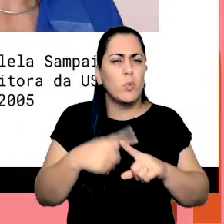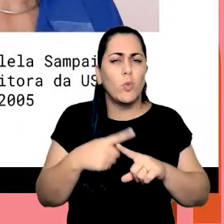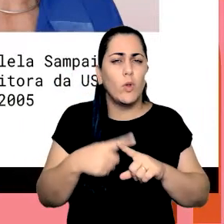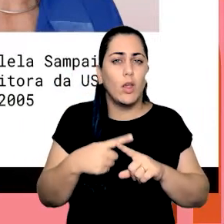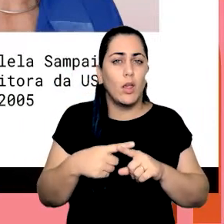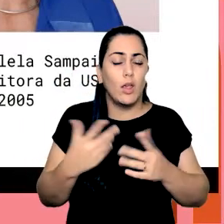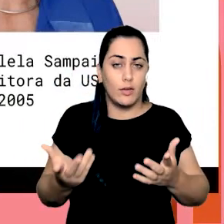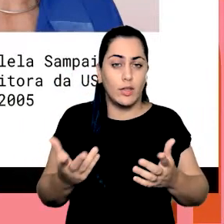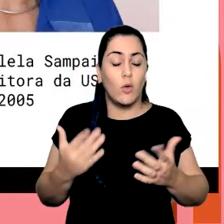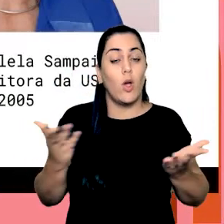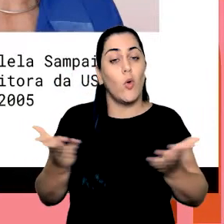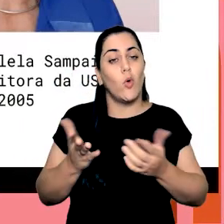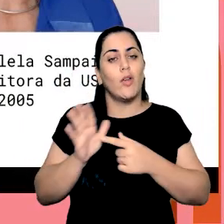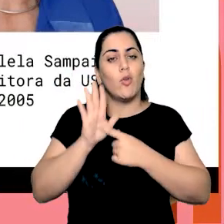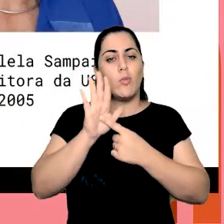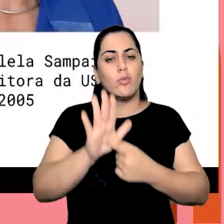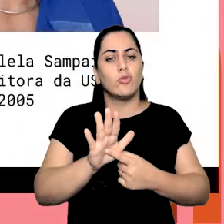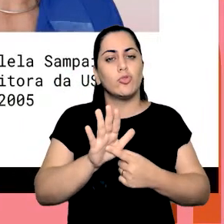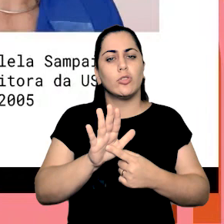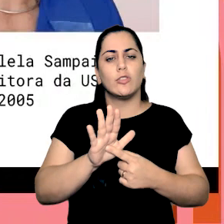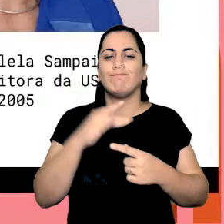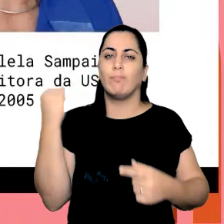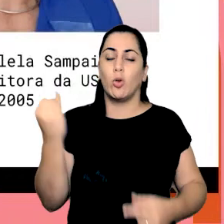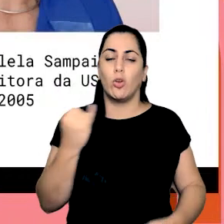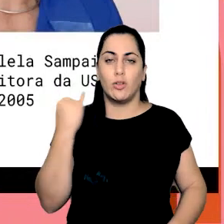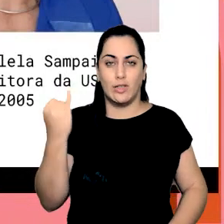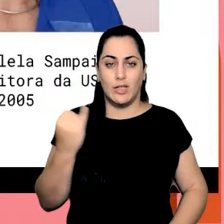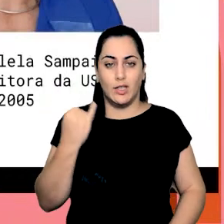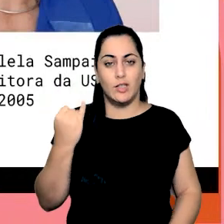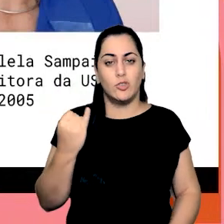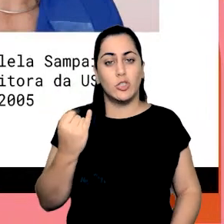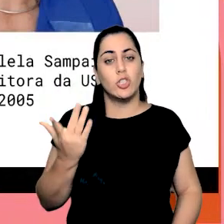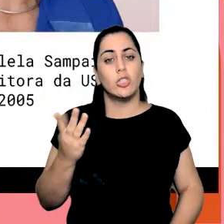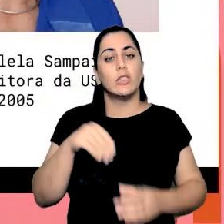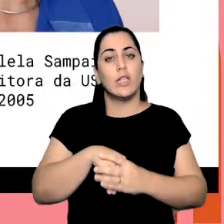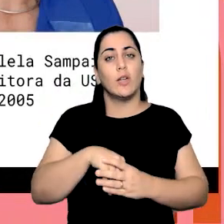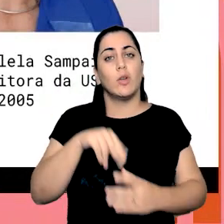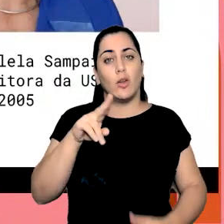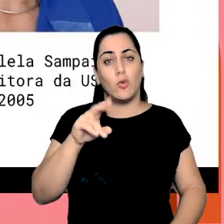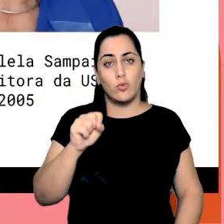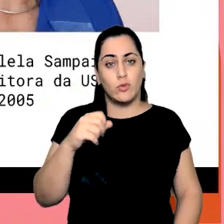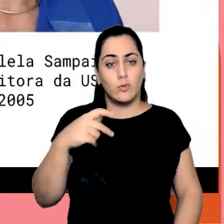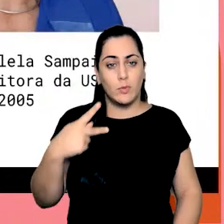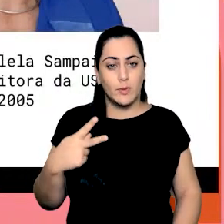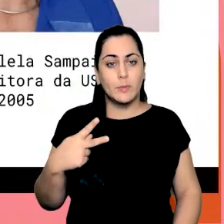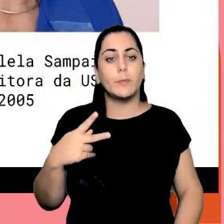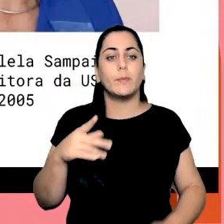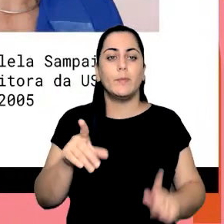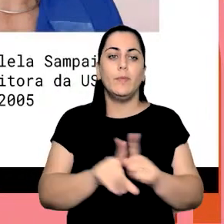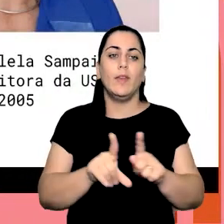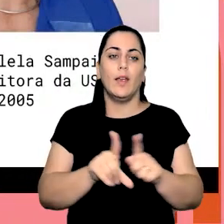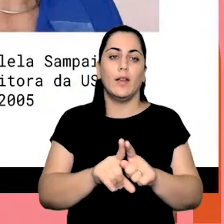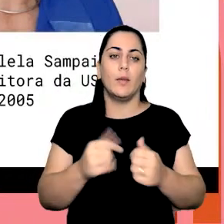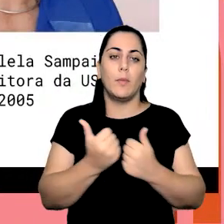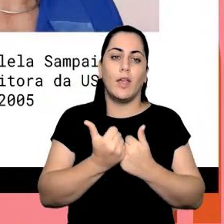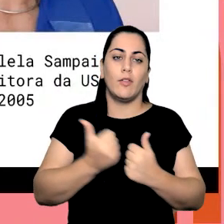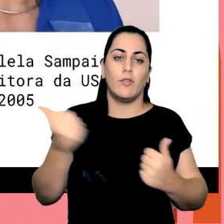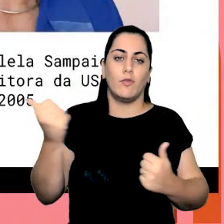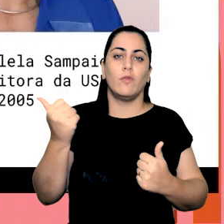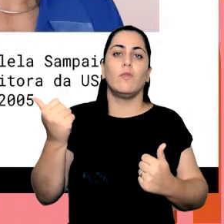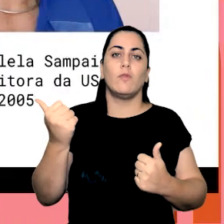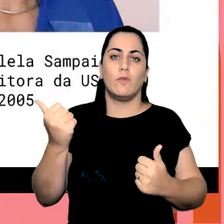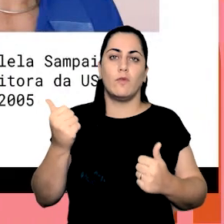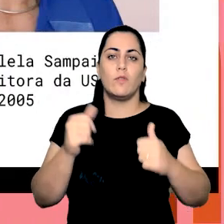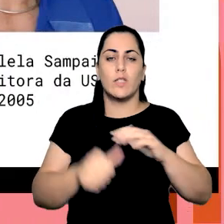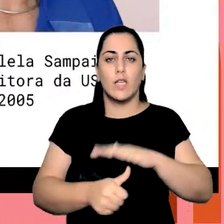Então, eu trouxe aqui dois fatos super importantes por a gente estar na Universidade de São Paulo e temos recentemente a vice-reitora professora Maria